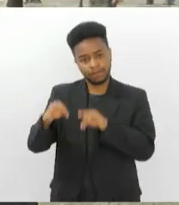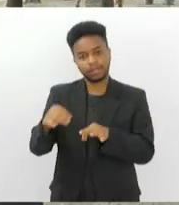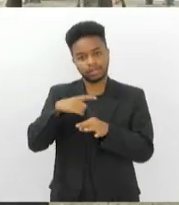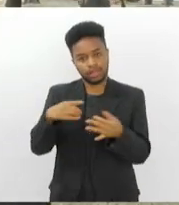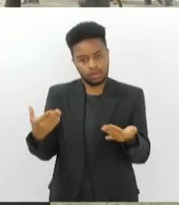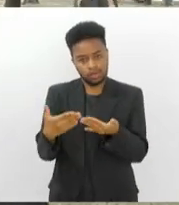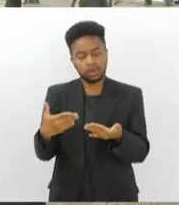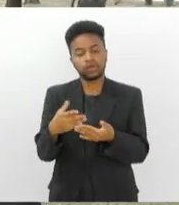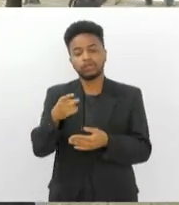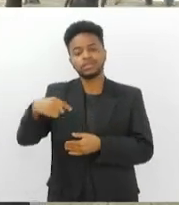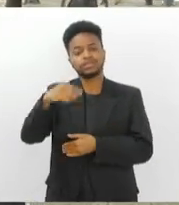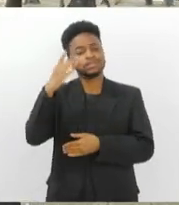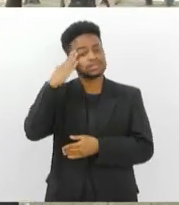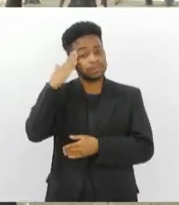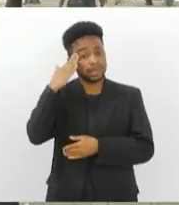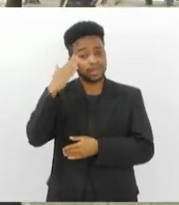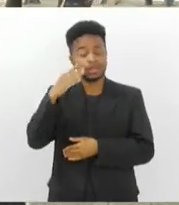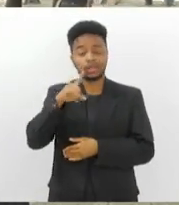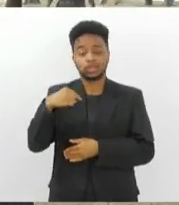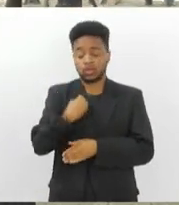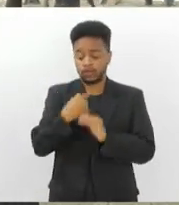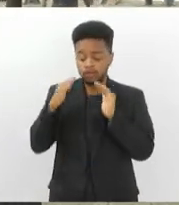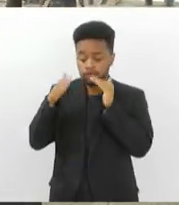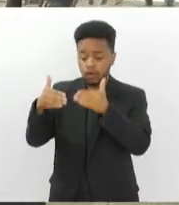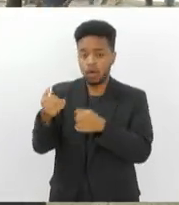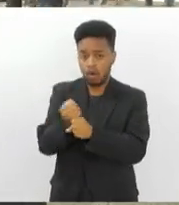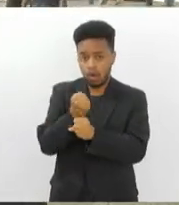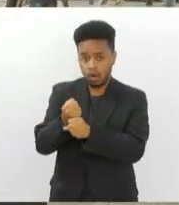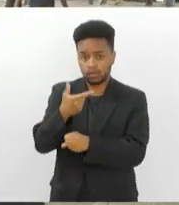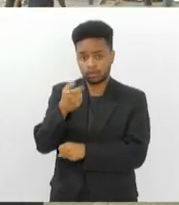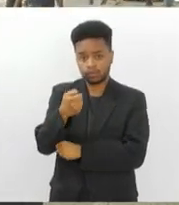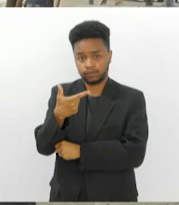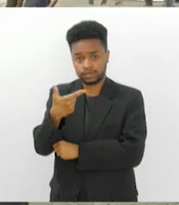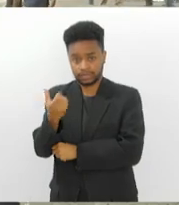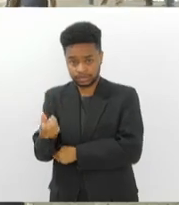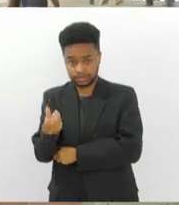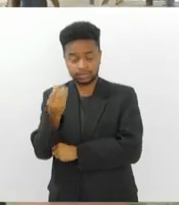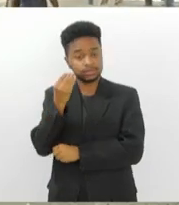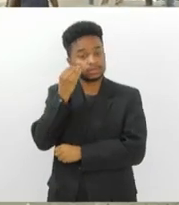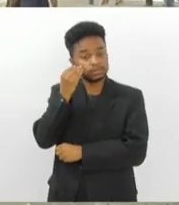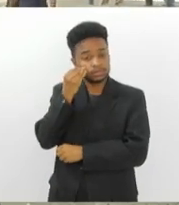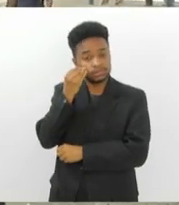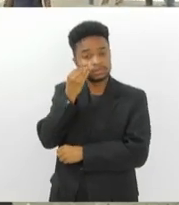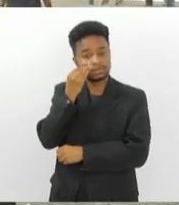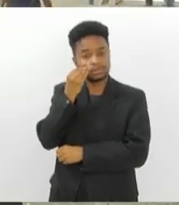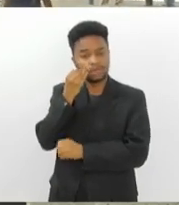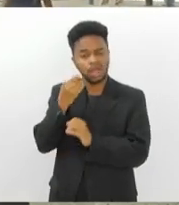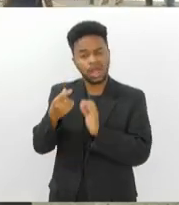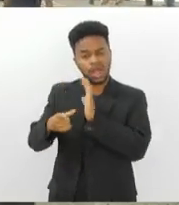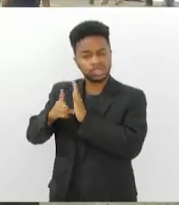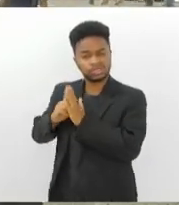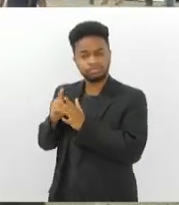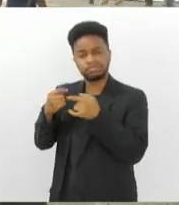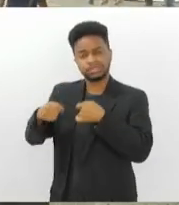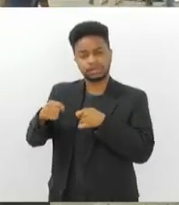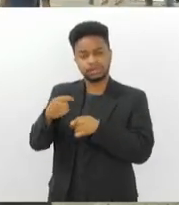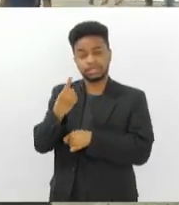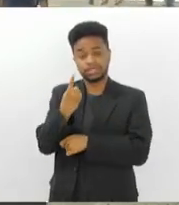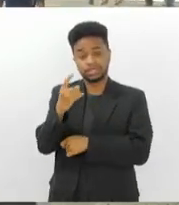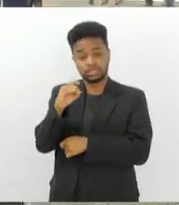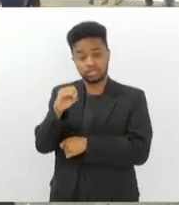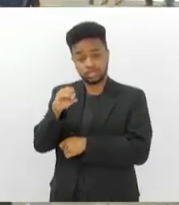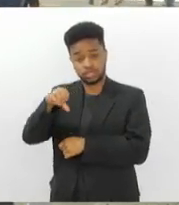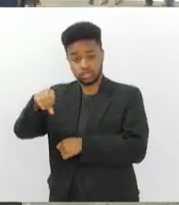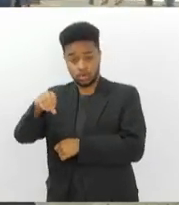para vocês terem uma ideia, nós estamos focando nas obras para 2026, para as quais a gente até pouco tempo atrás precisava de 109